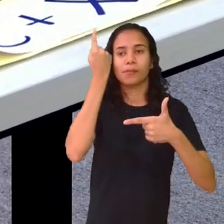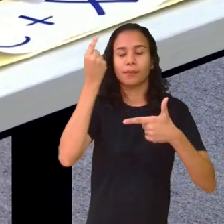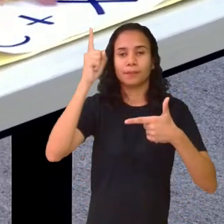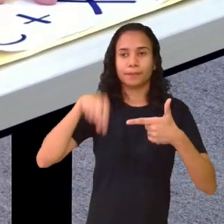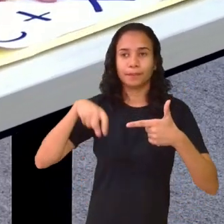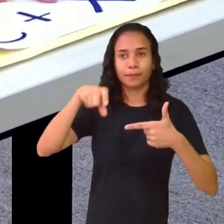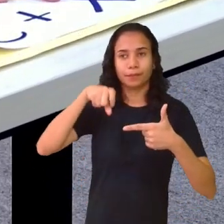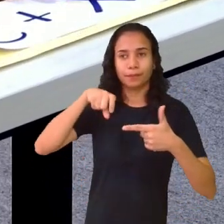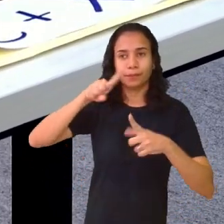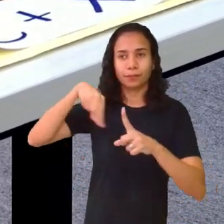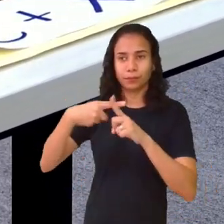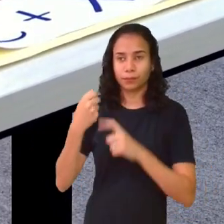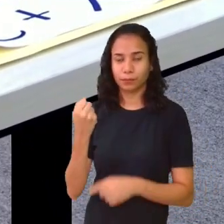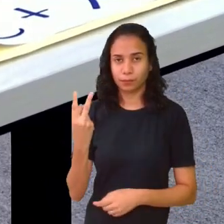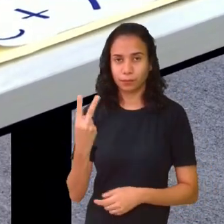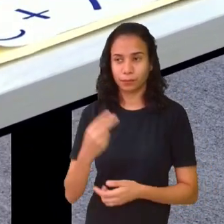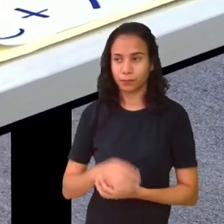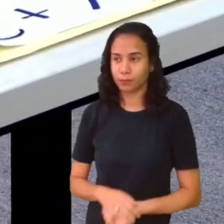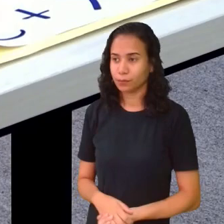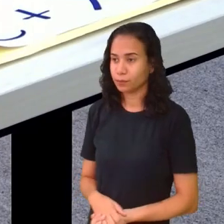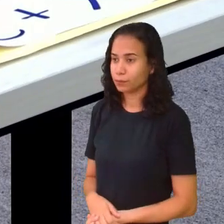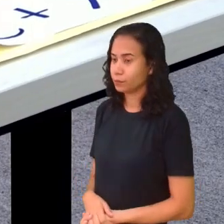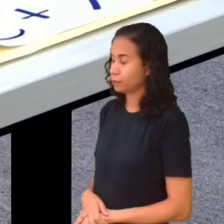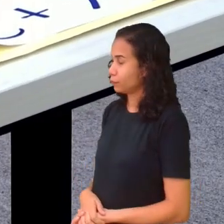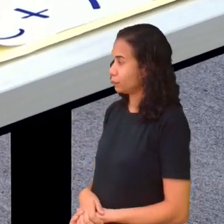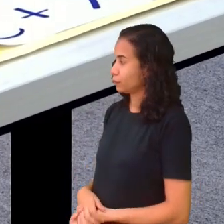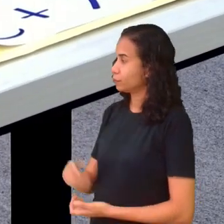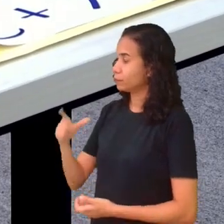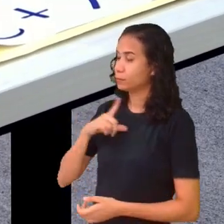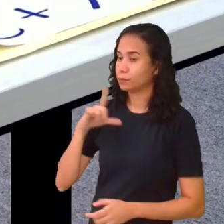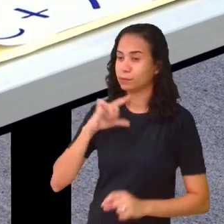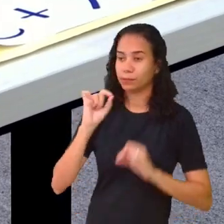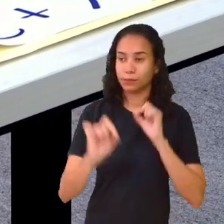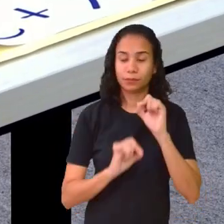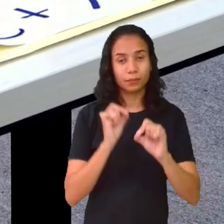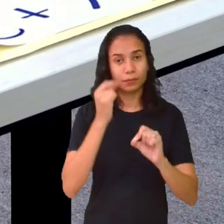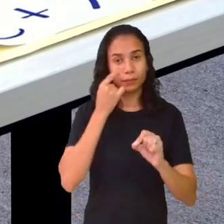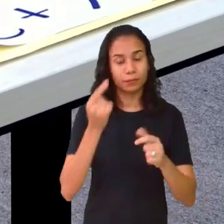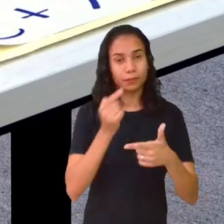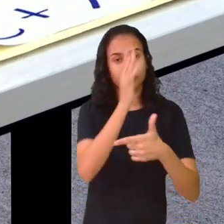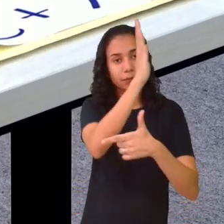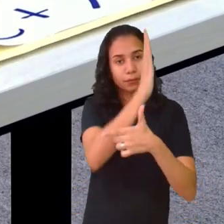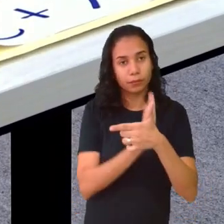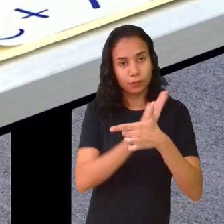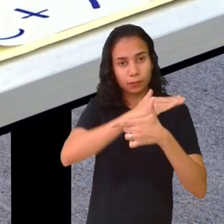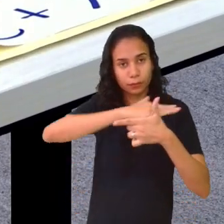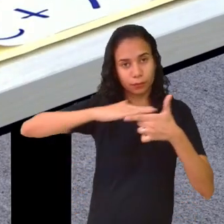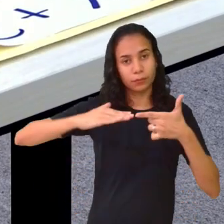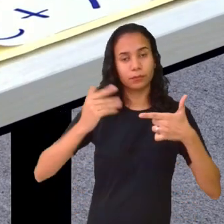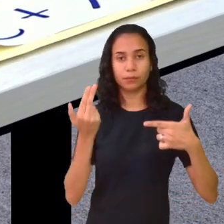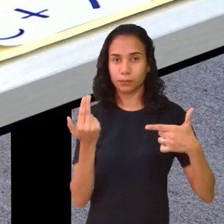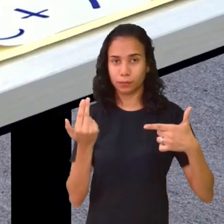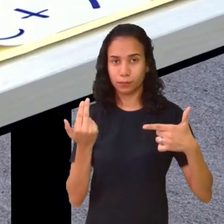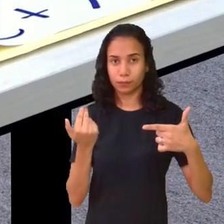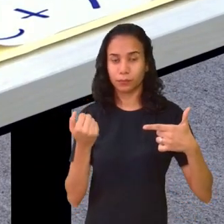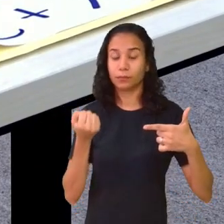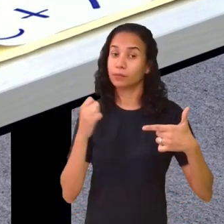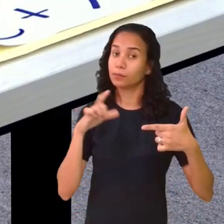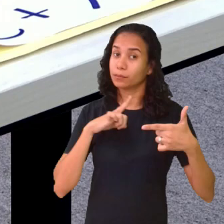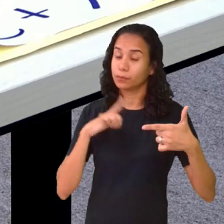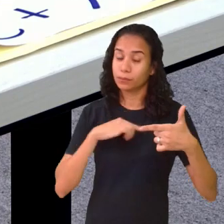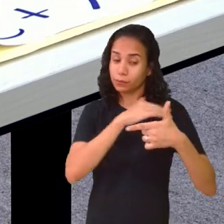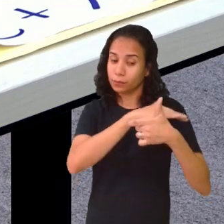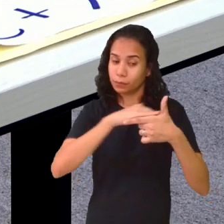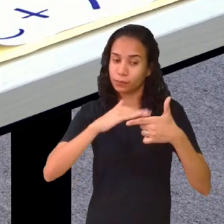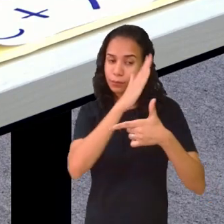é x mais 2. Então, eu tenho um lado do mesmo tamanho do outro. Se eu tenho